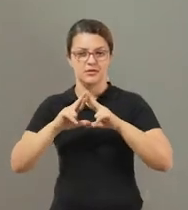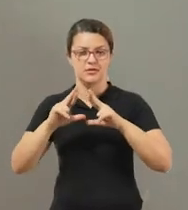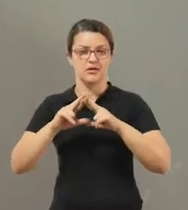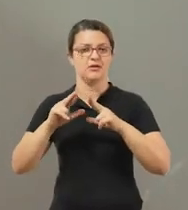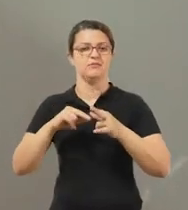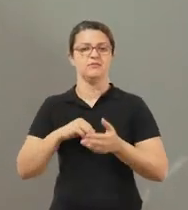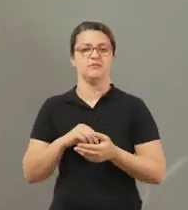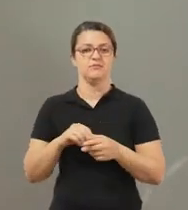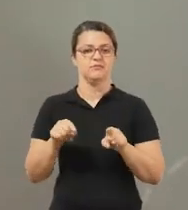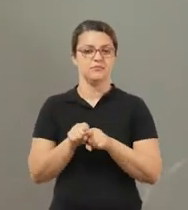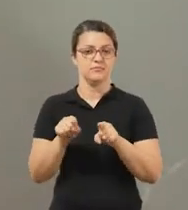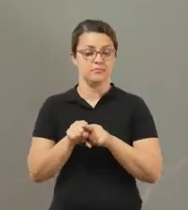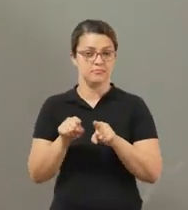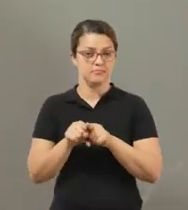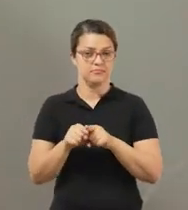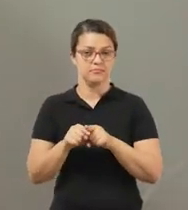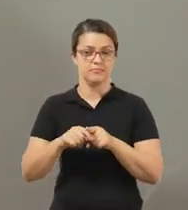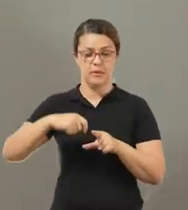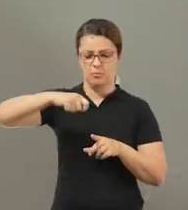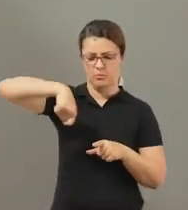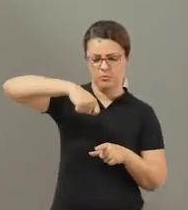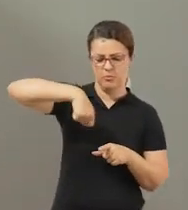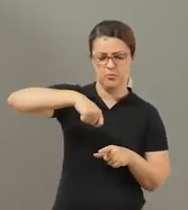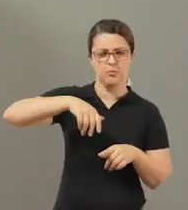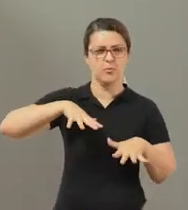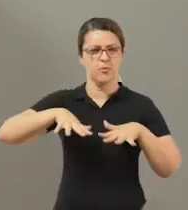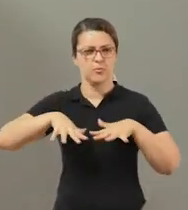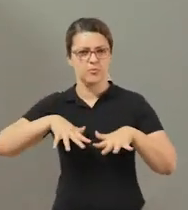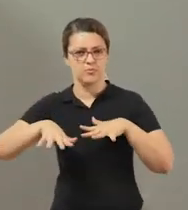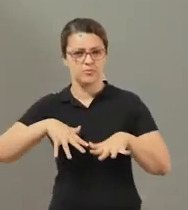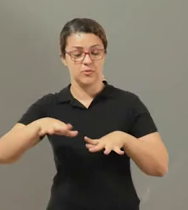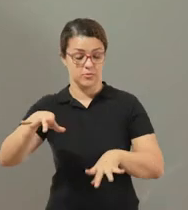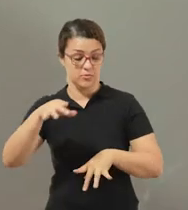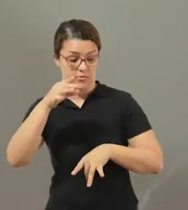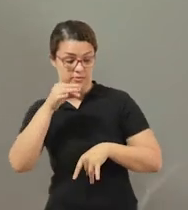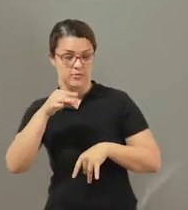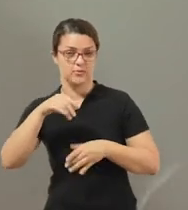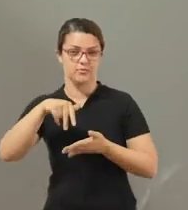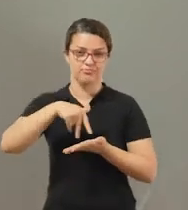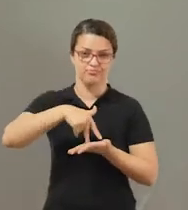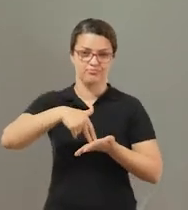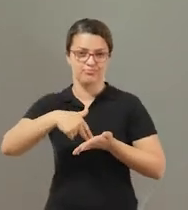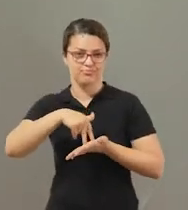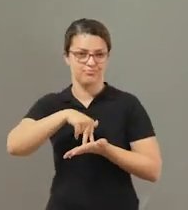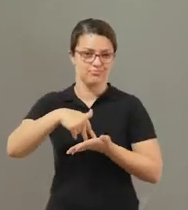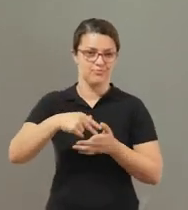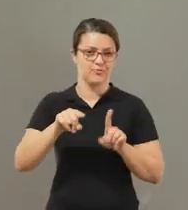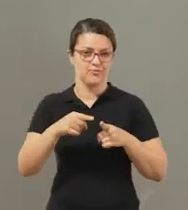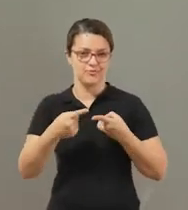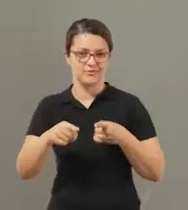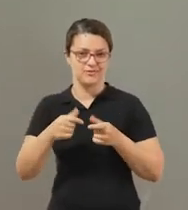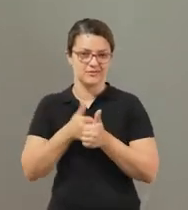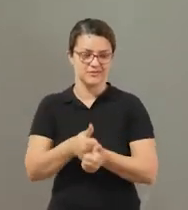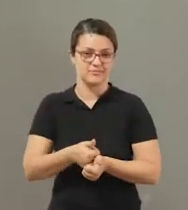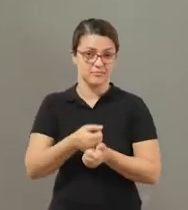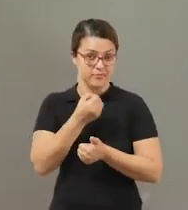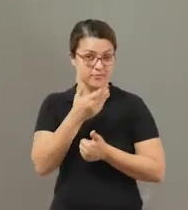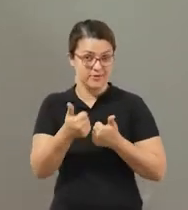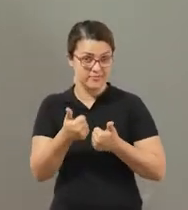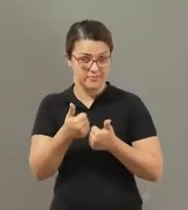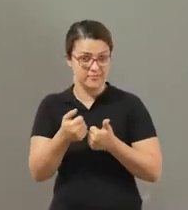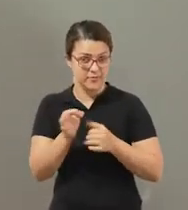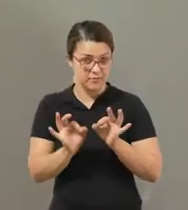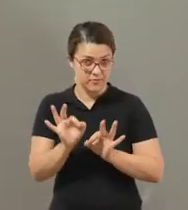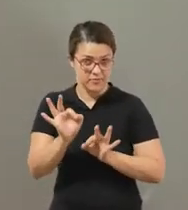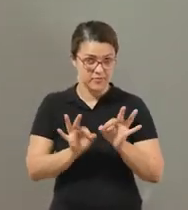rítmico para você conseguir aplicar algumas posições, algumas coreografias dentro do apoio musical, tudo bem? Vamos